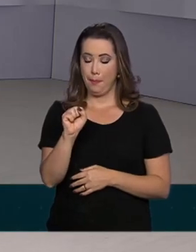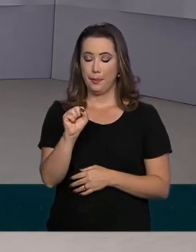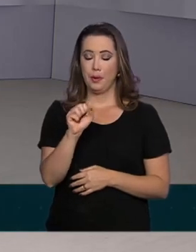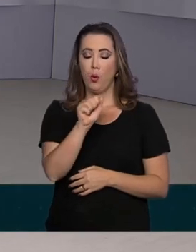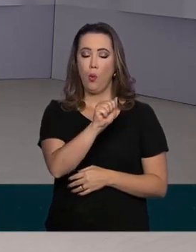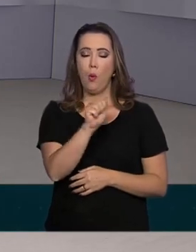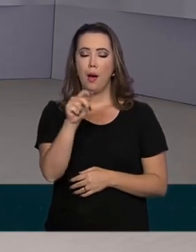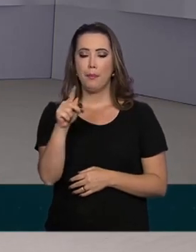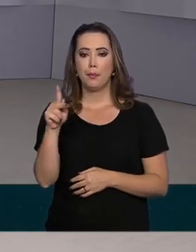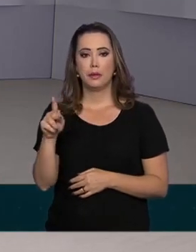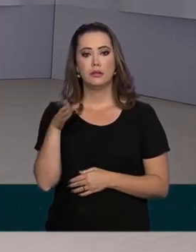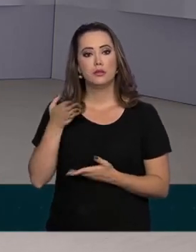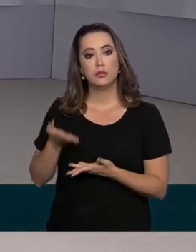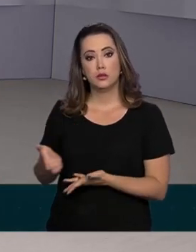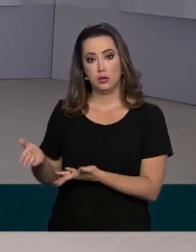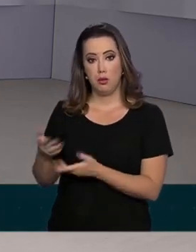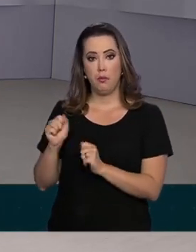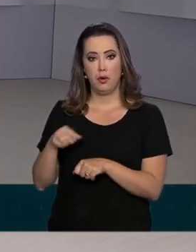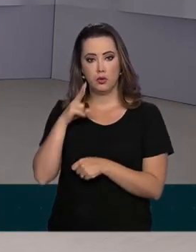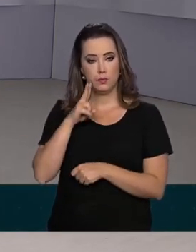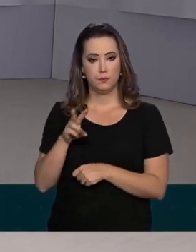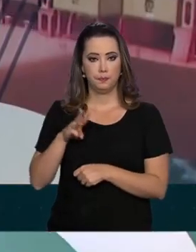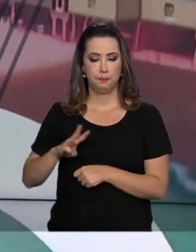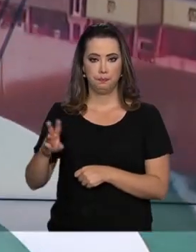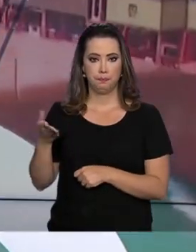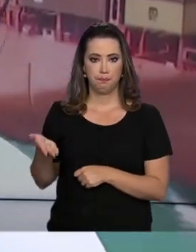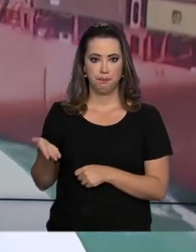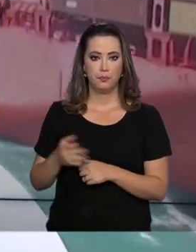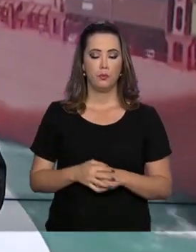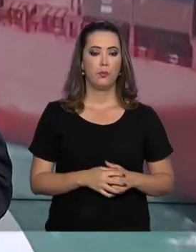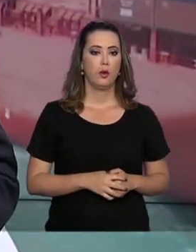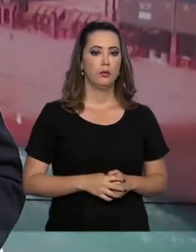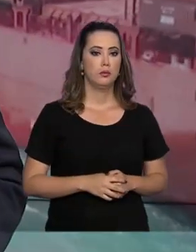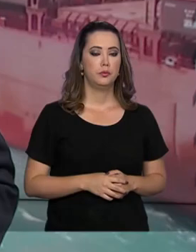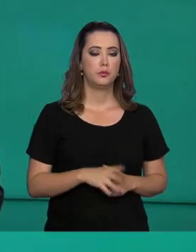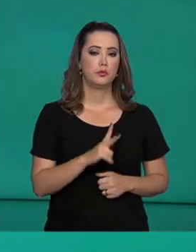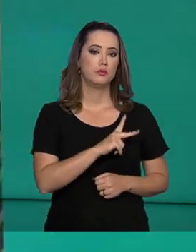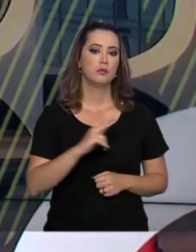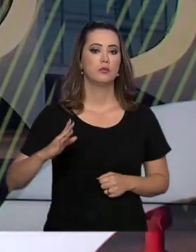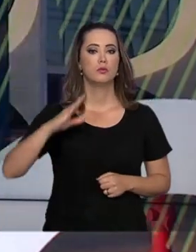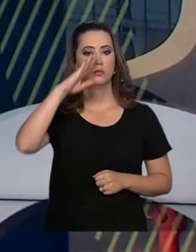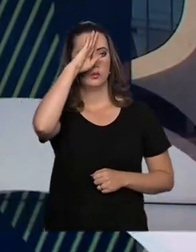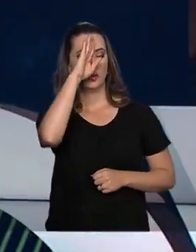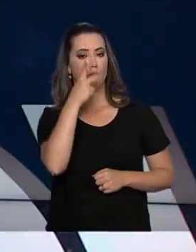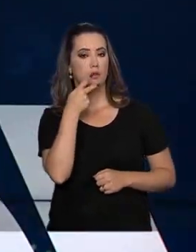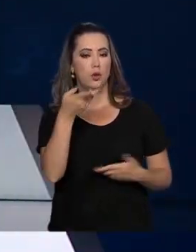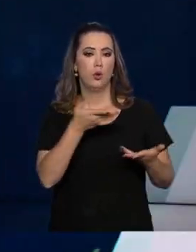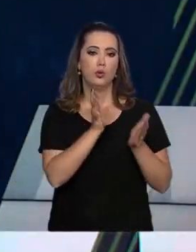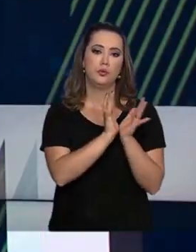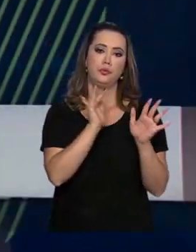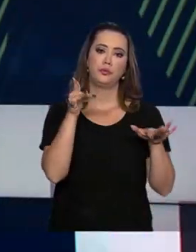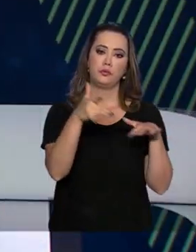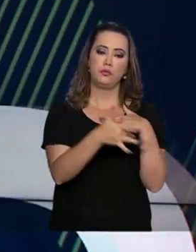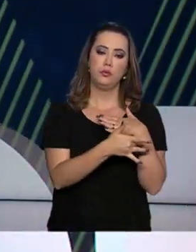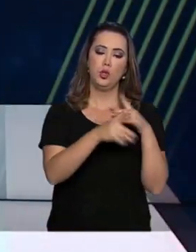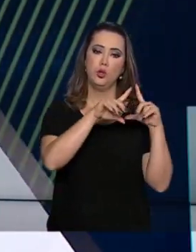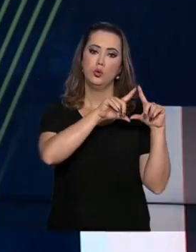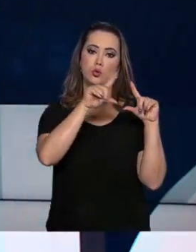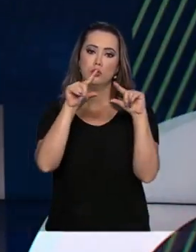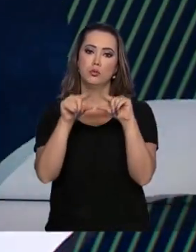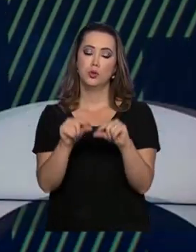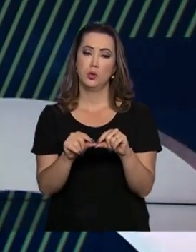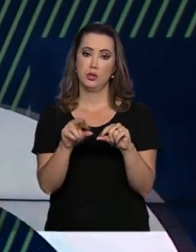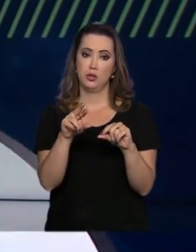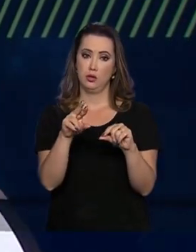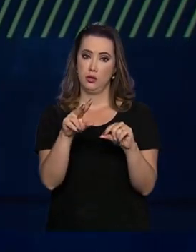nas lojas virtuais da Apple e Android. O presidente Jair Bolsonaro comentou hoje pelas redes sociais a queda